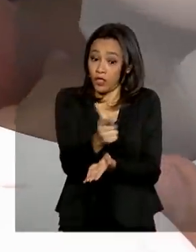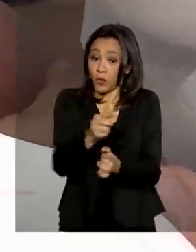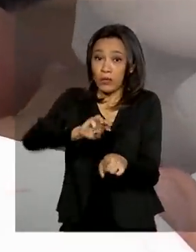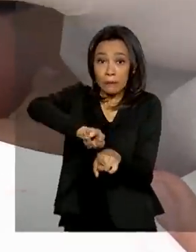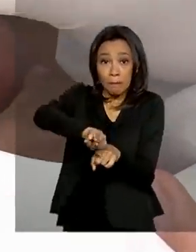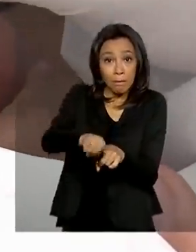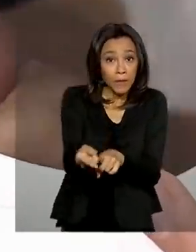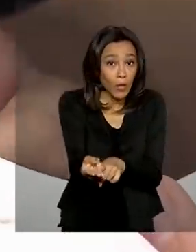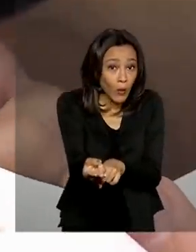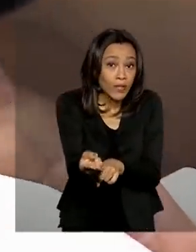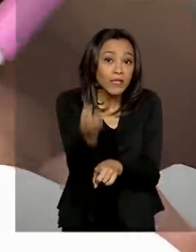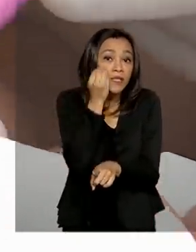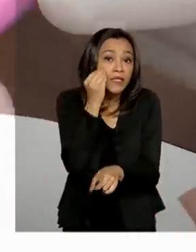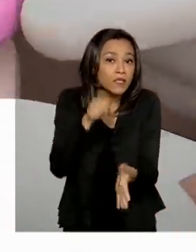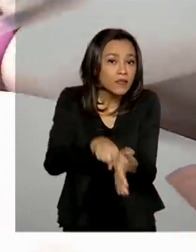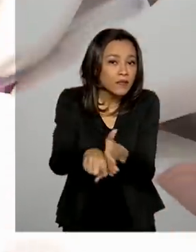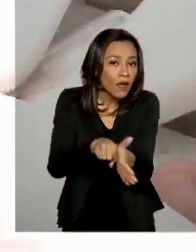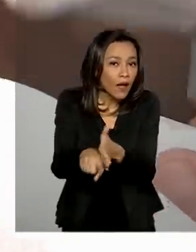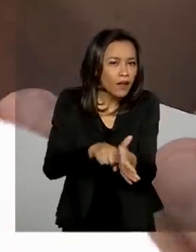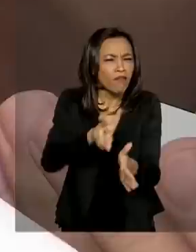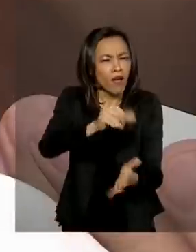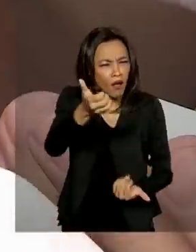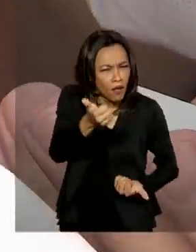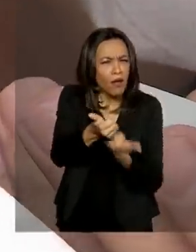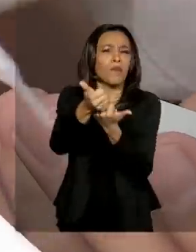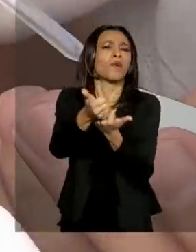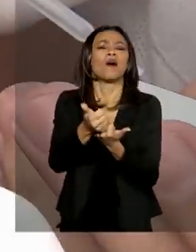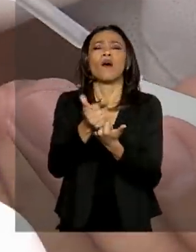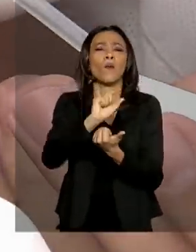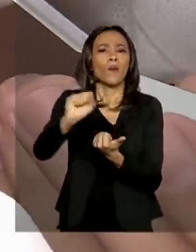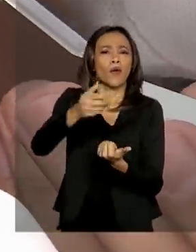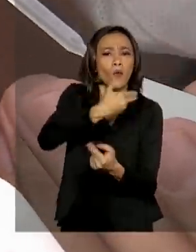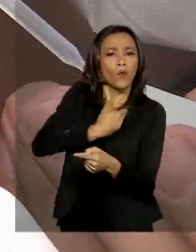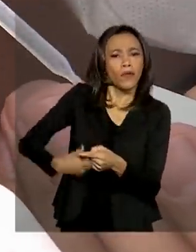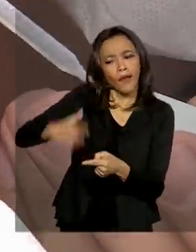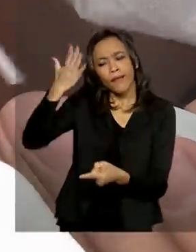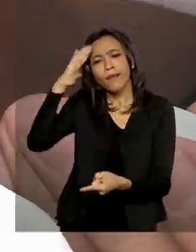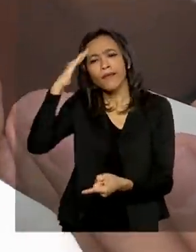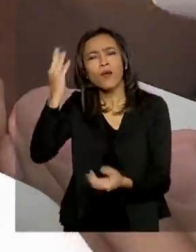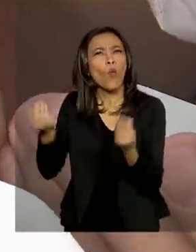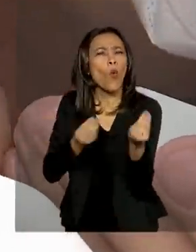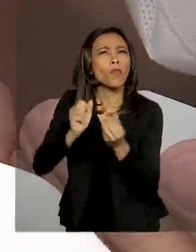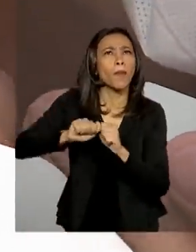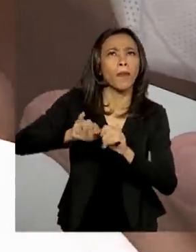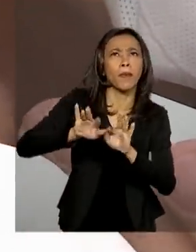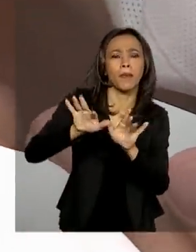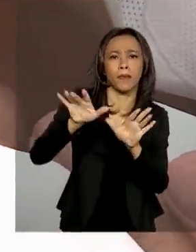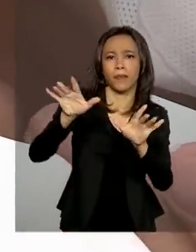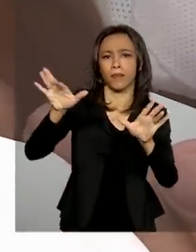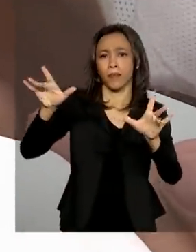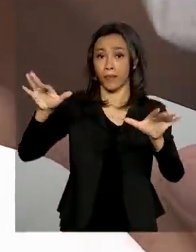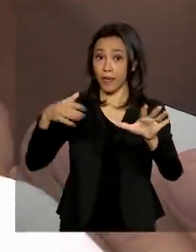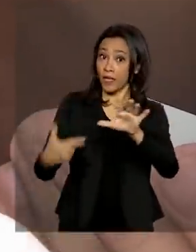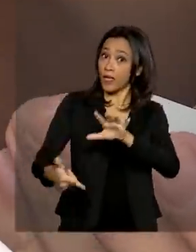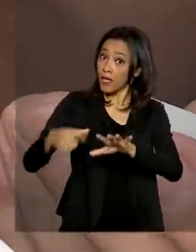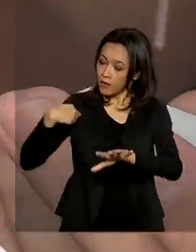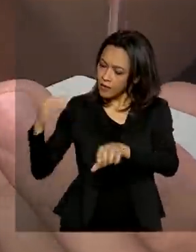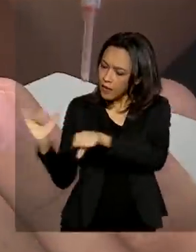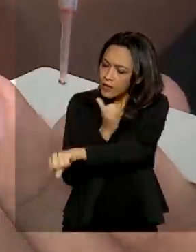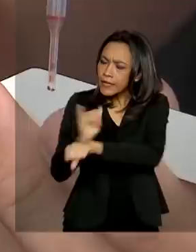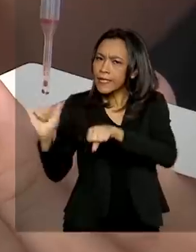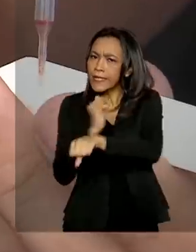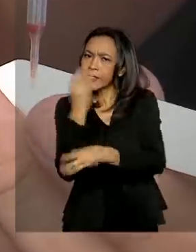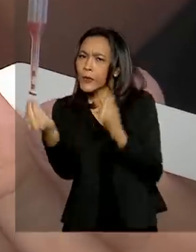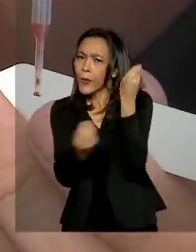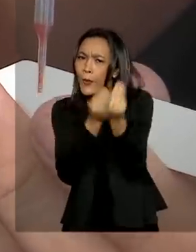de testes. A estratégia vai ajudar o governo a entender o avanço da doença no país e pôr em prática medidas eficazes para identificar